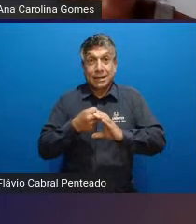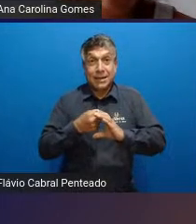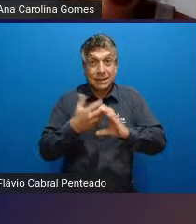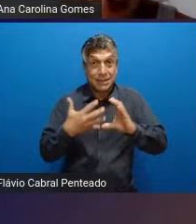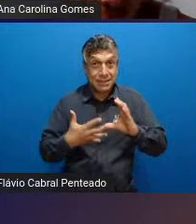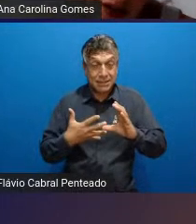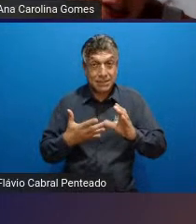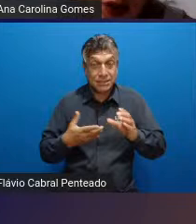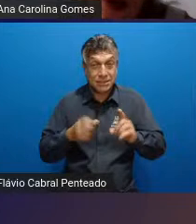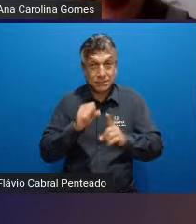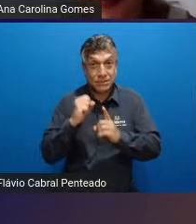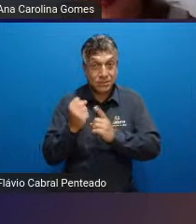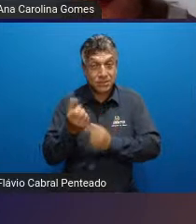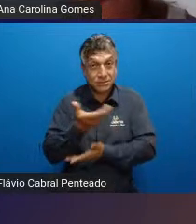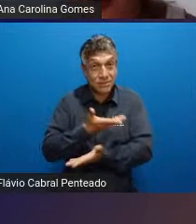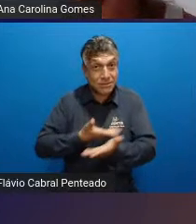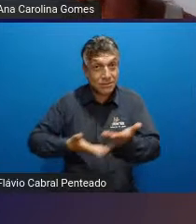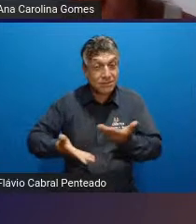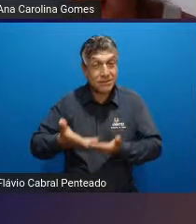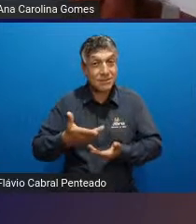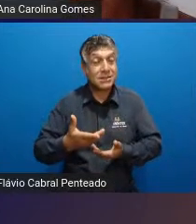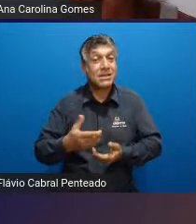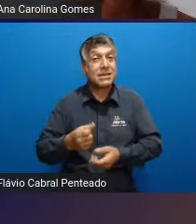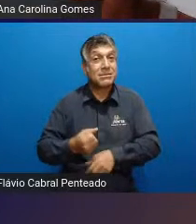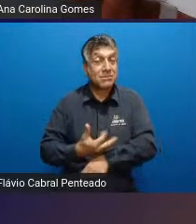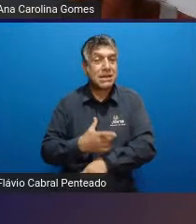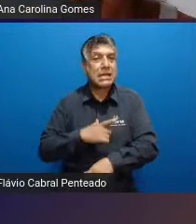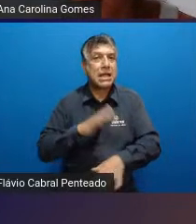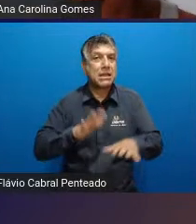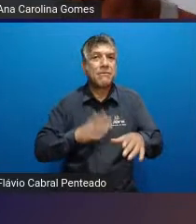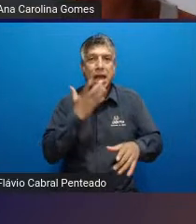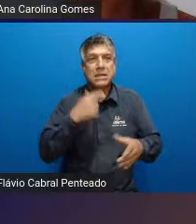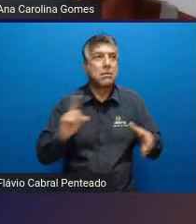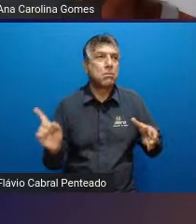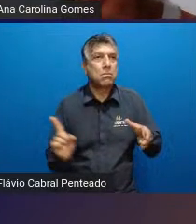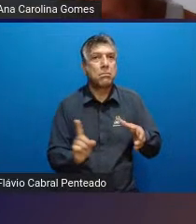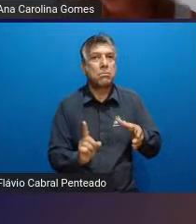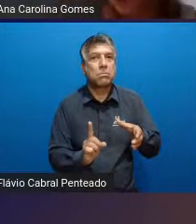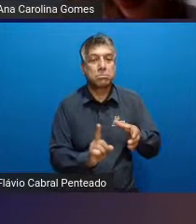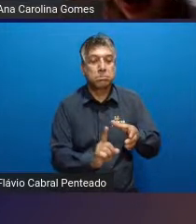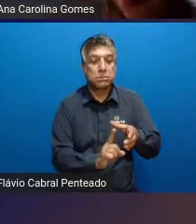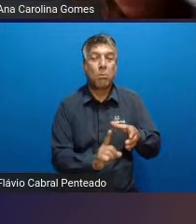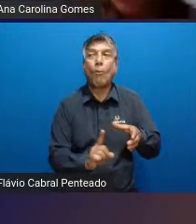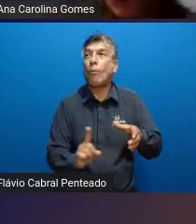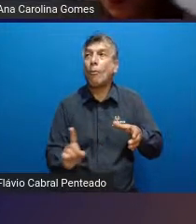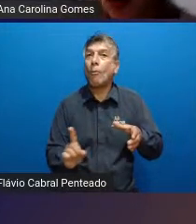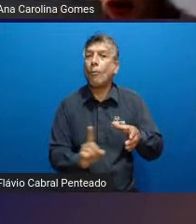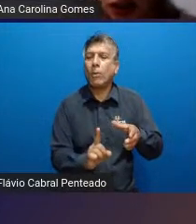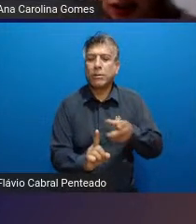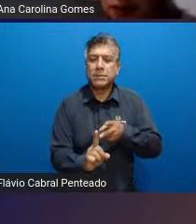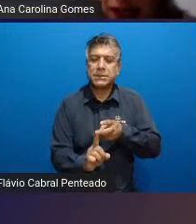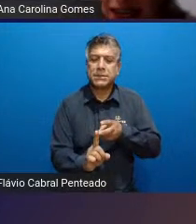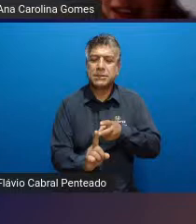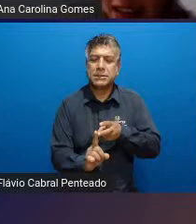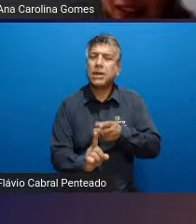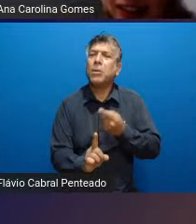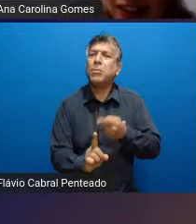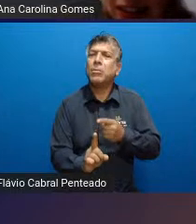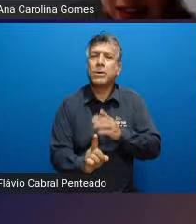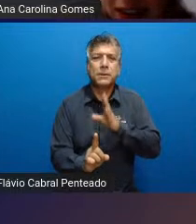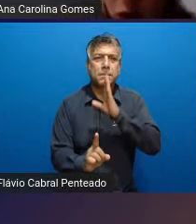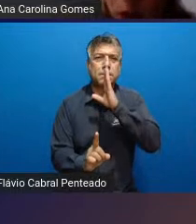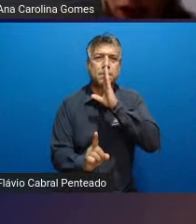principalmente as cognitivas como a reação apática às vezes que o profissional tem que conseguir identificar no autista também